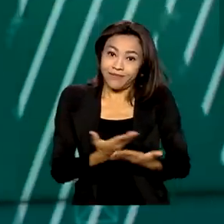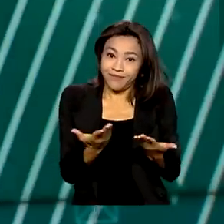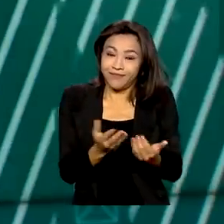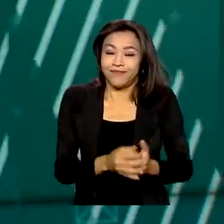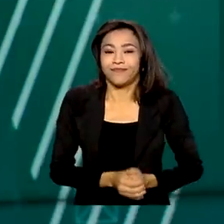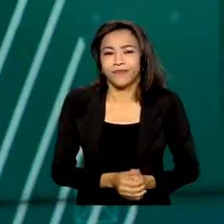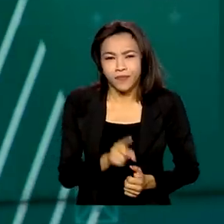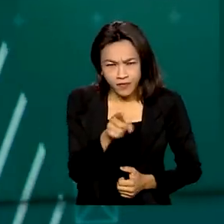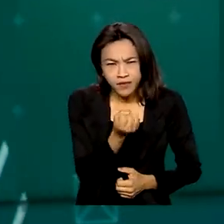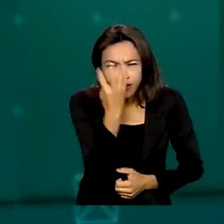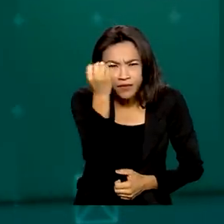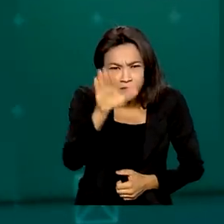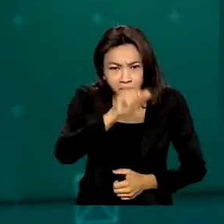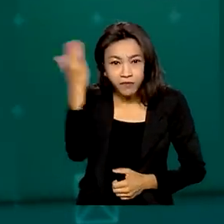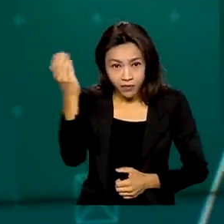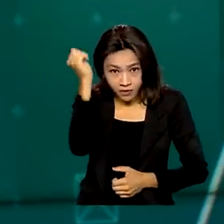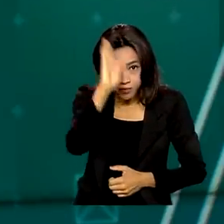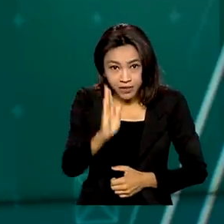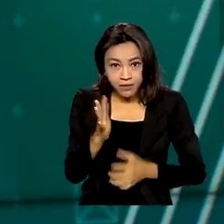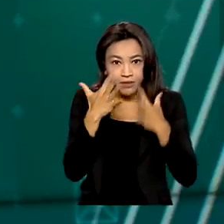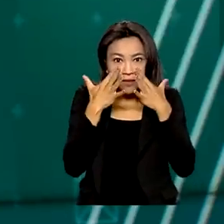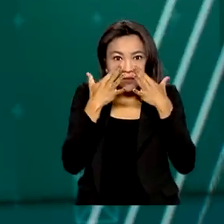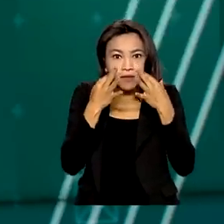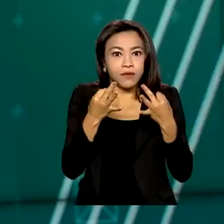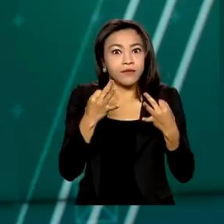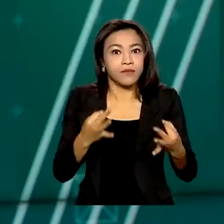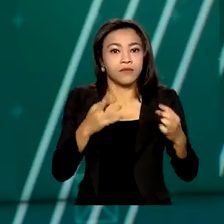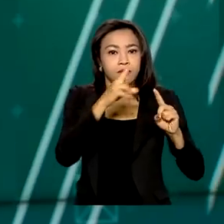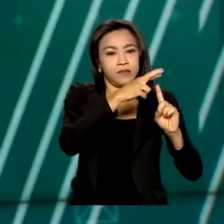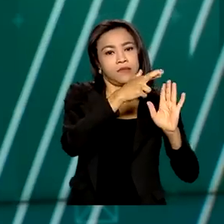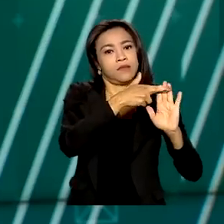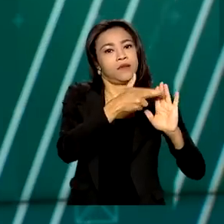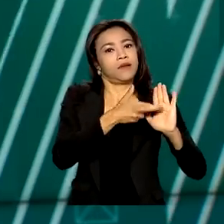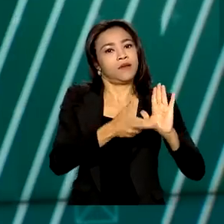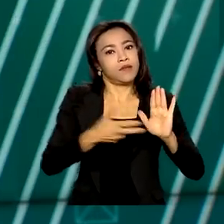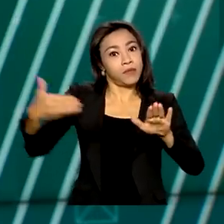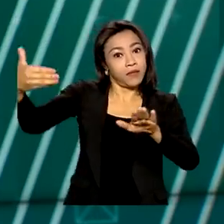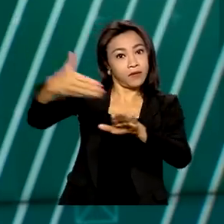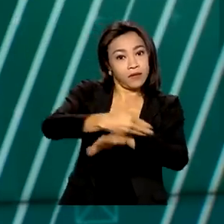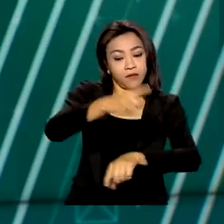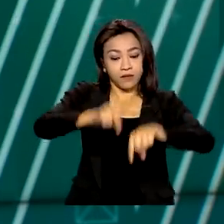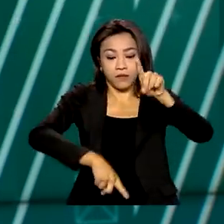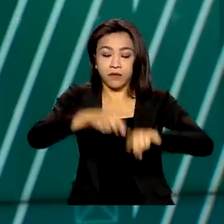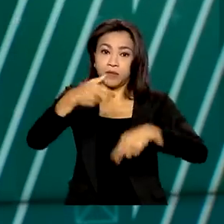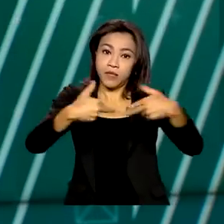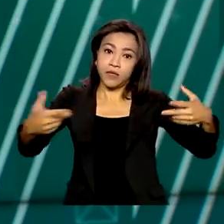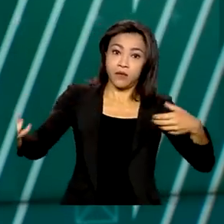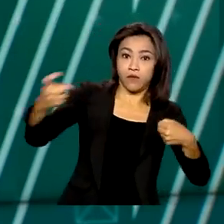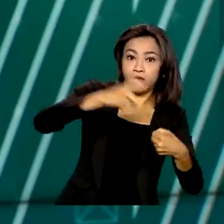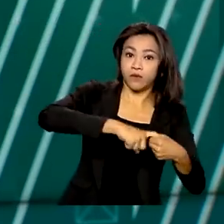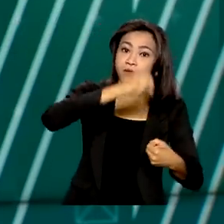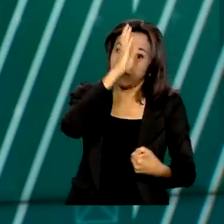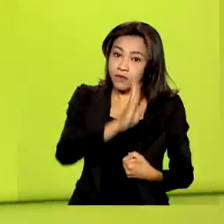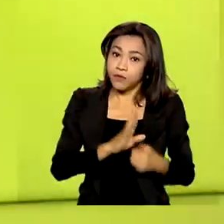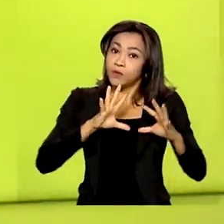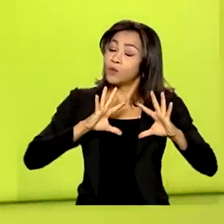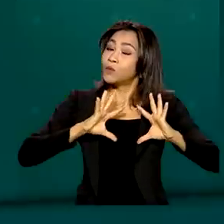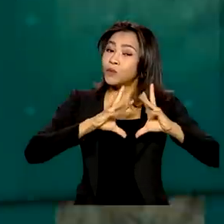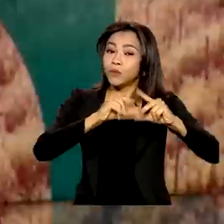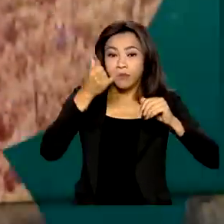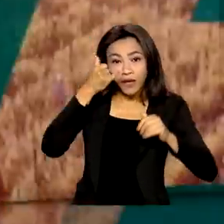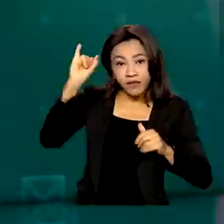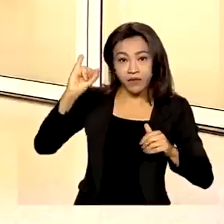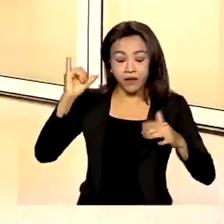Vai viajar para o exterior? Então fique atento às regras para a entrada de produtos no retorno ao Brasil. Tudo para evitar